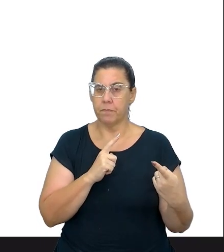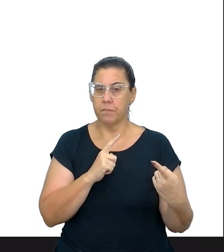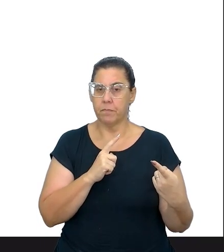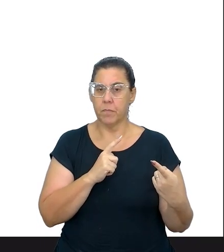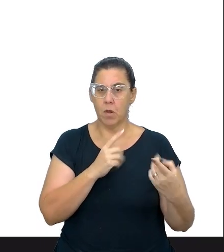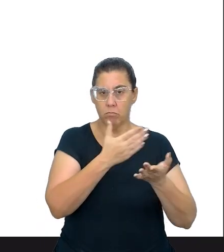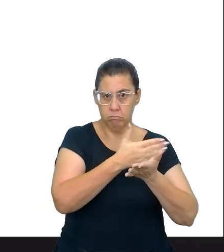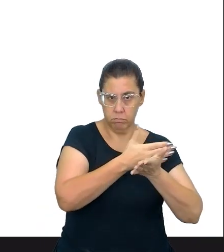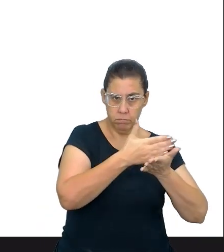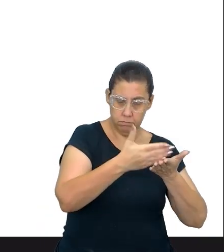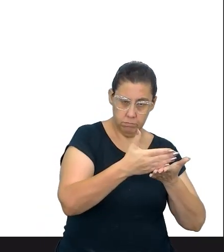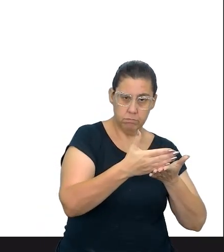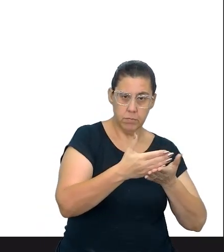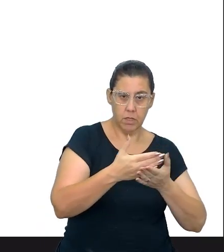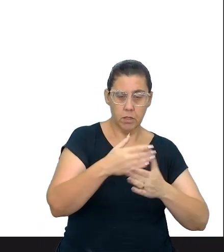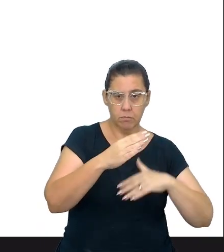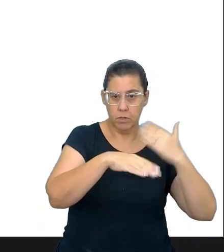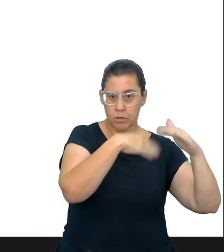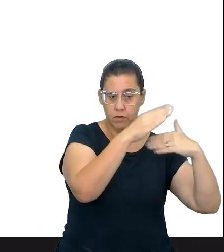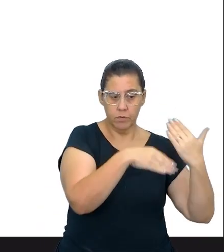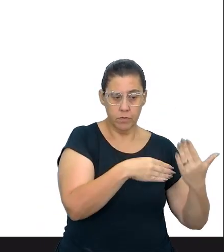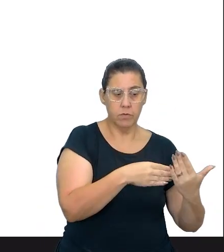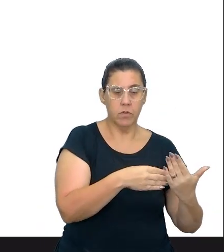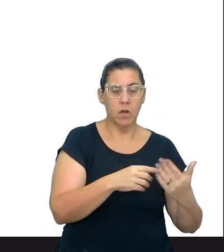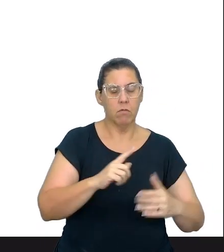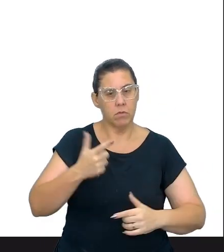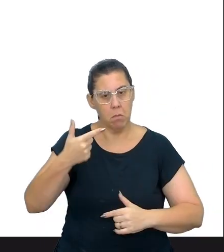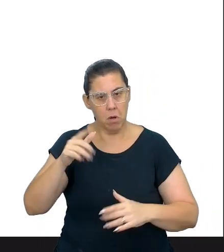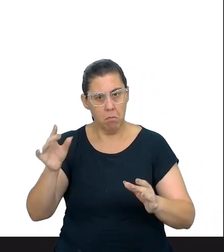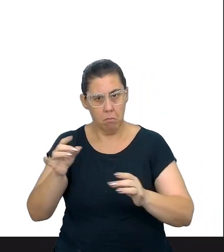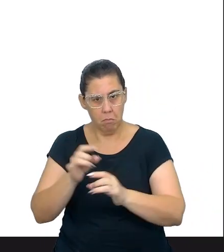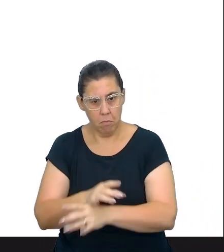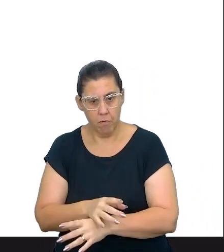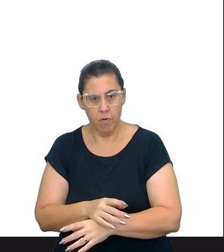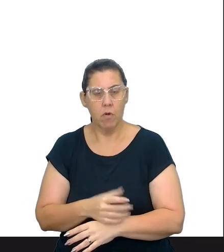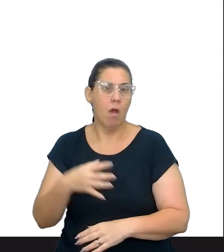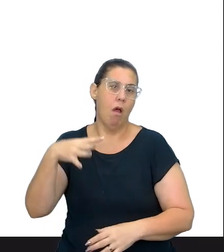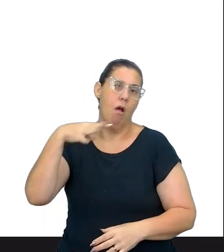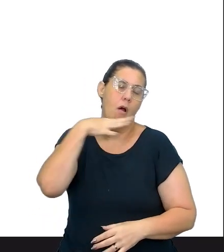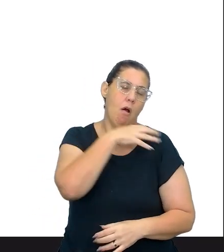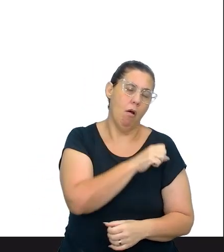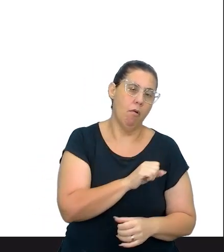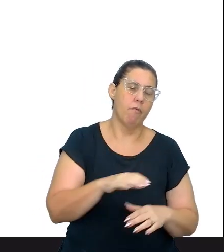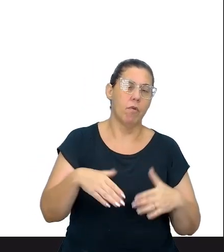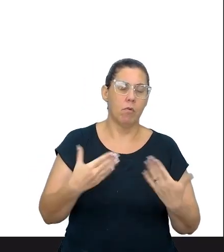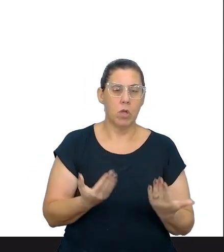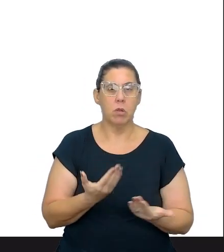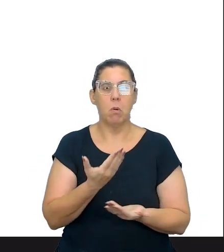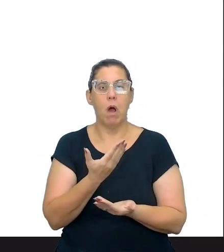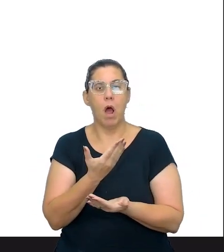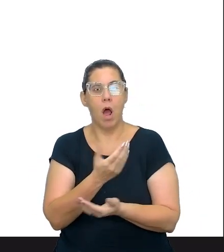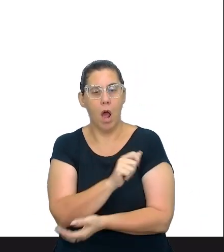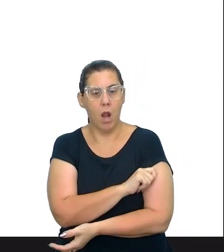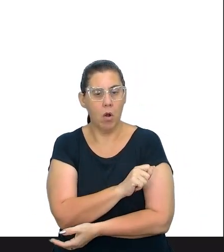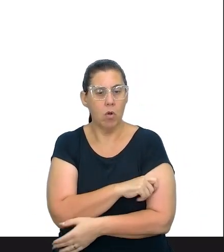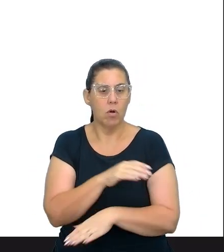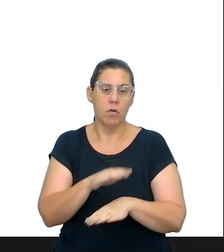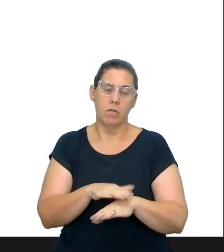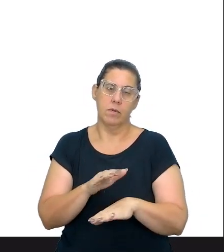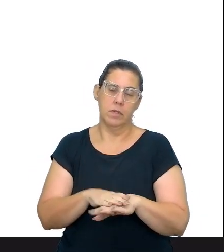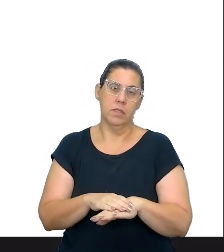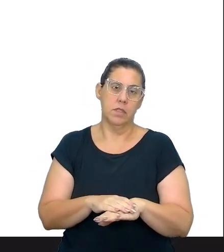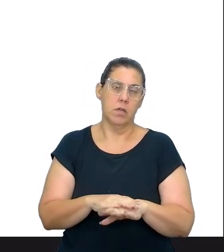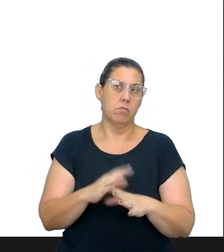A introdução, o desenvolvimento e depois a conclusão. E é óbvio, né? Quando esses alunos eles faziam, não era nosso